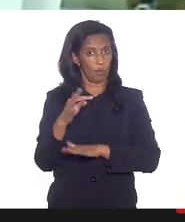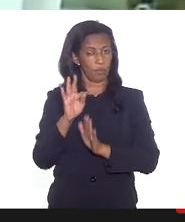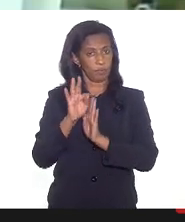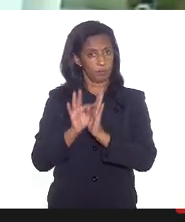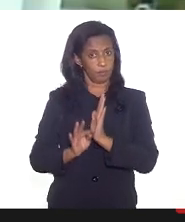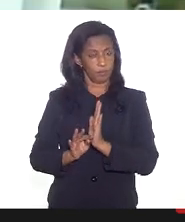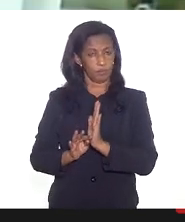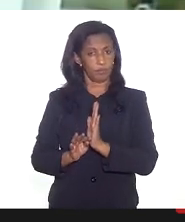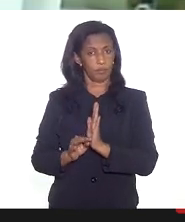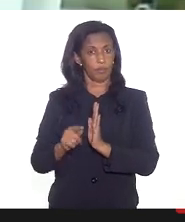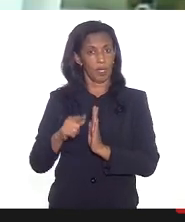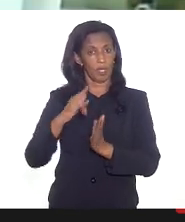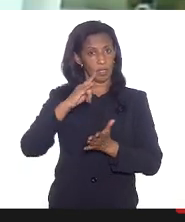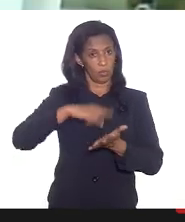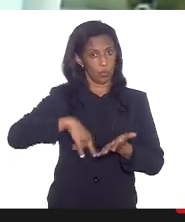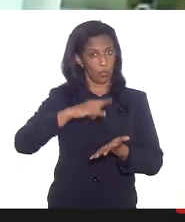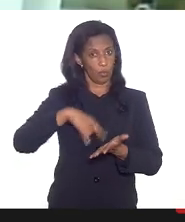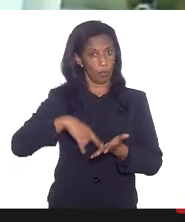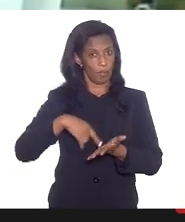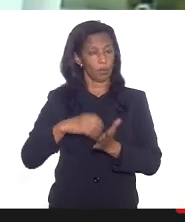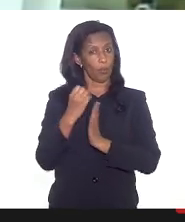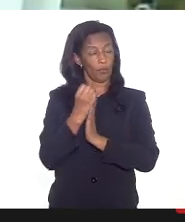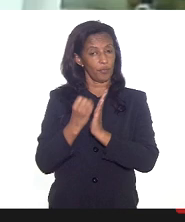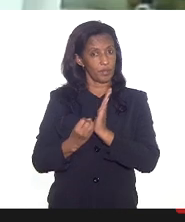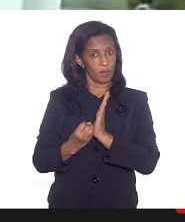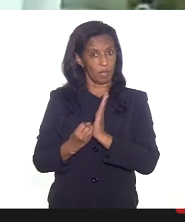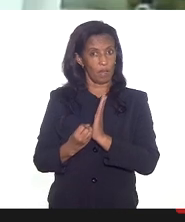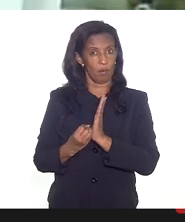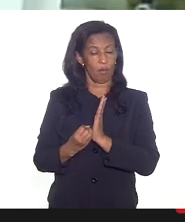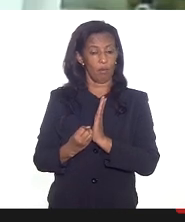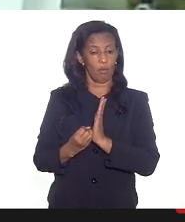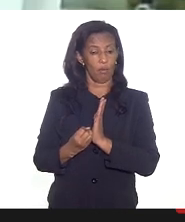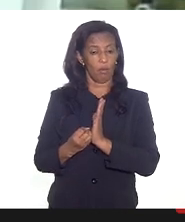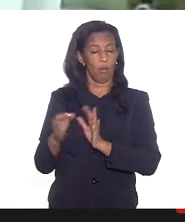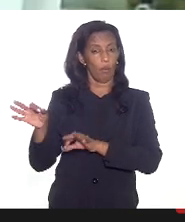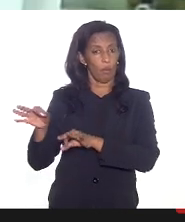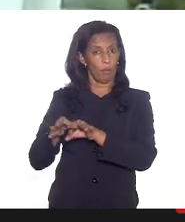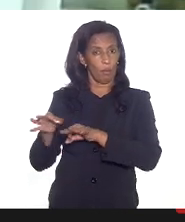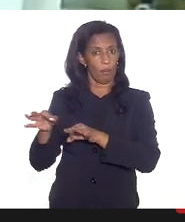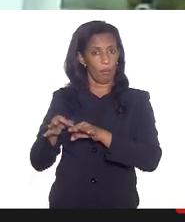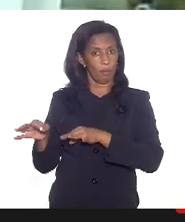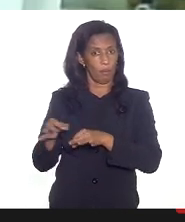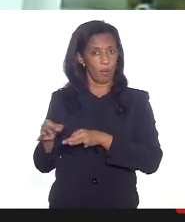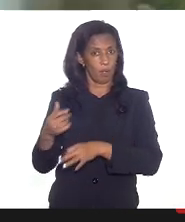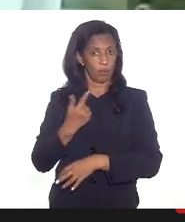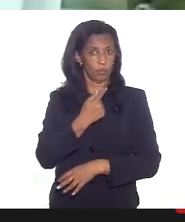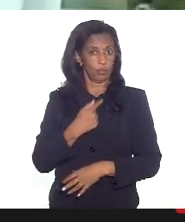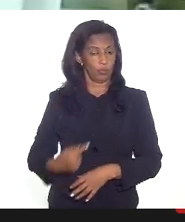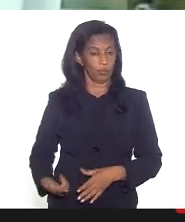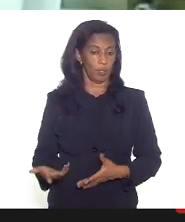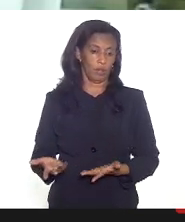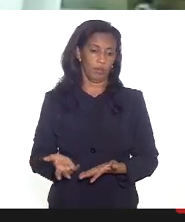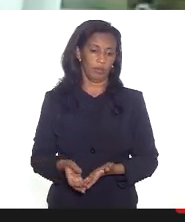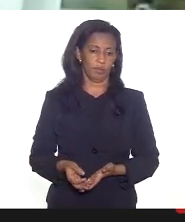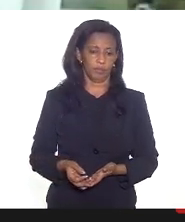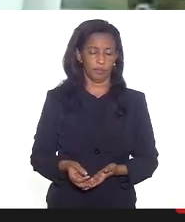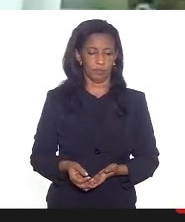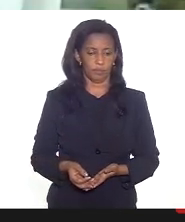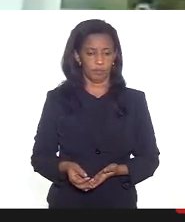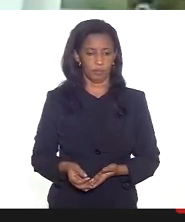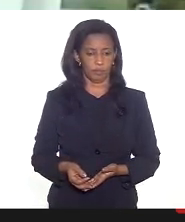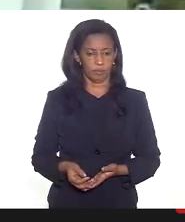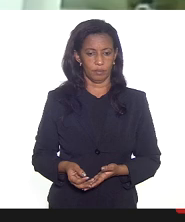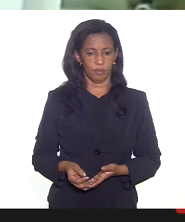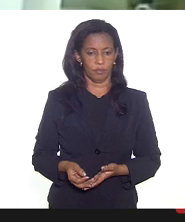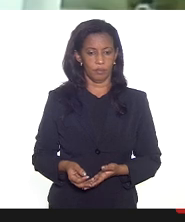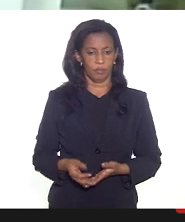deliberação esse documento é oficial como um plano municipal de humanização do Rio que de repente é assim